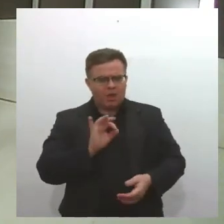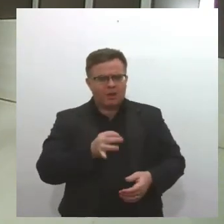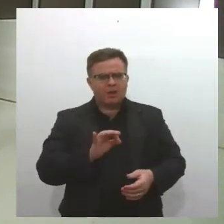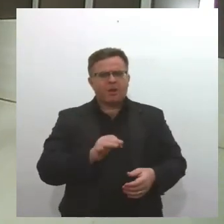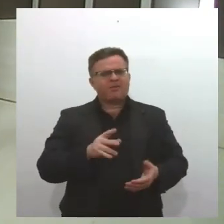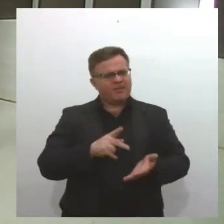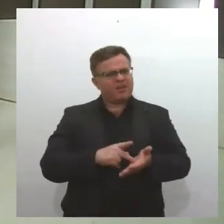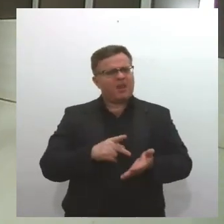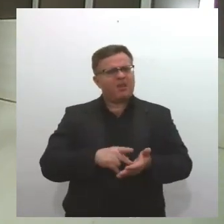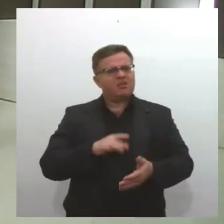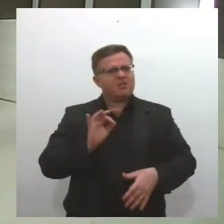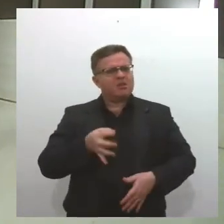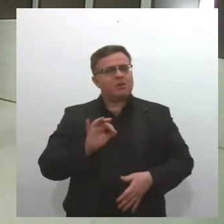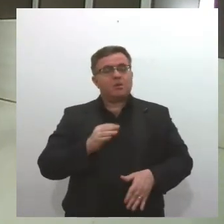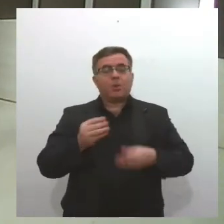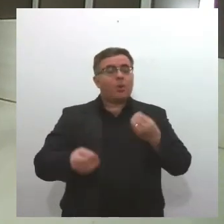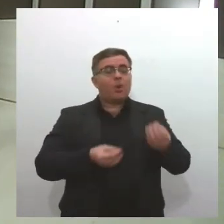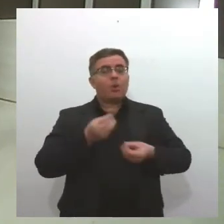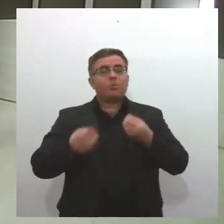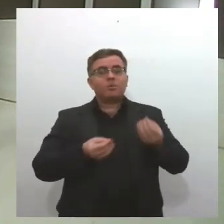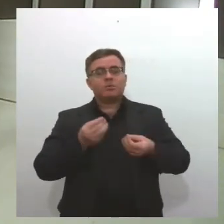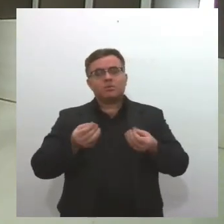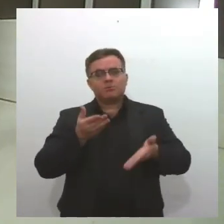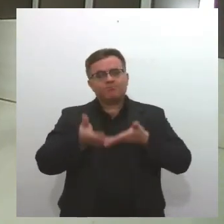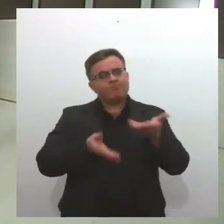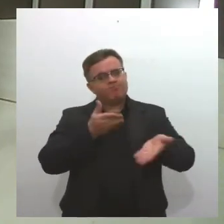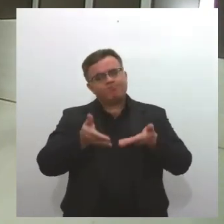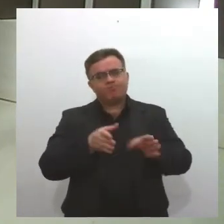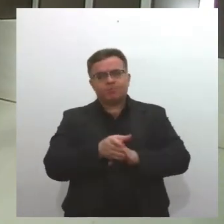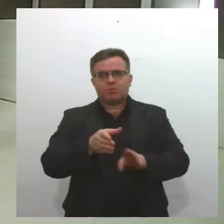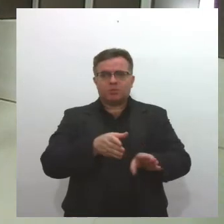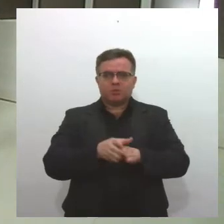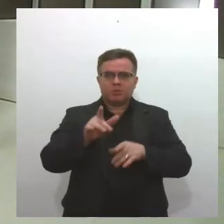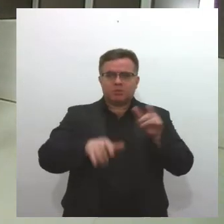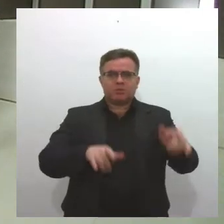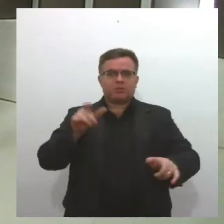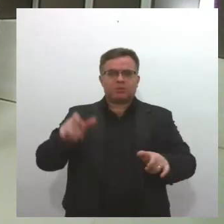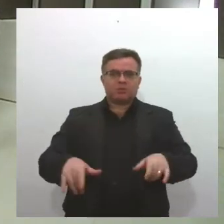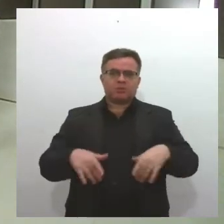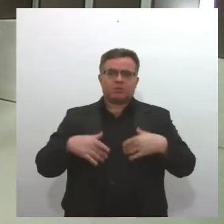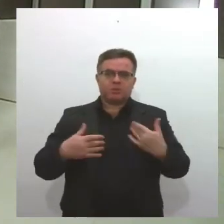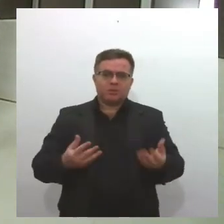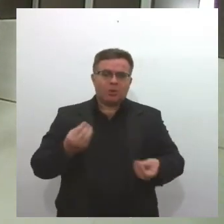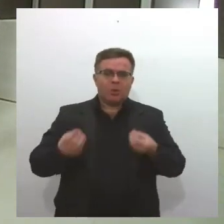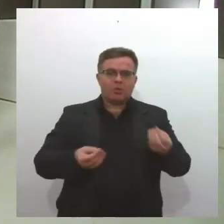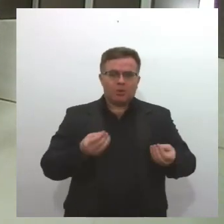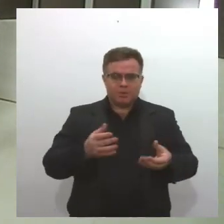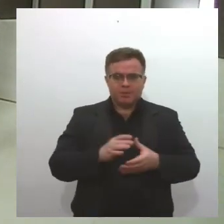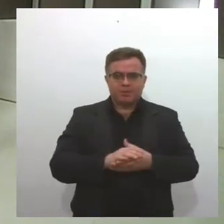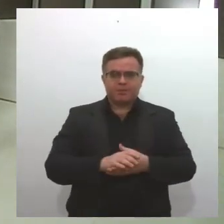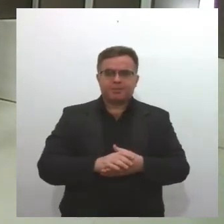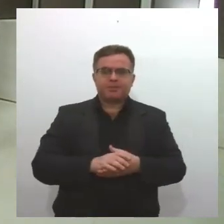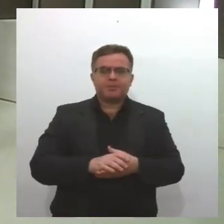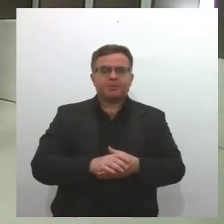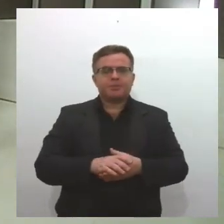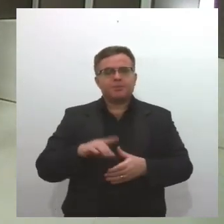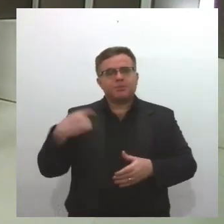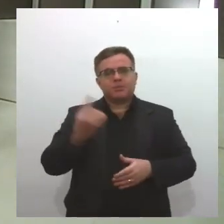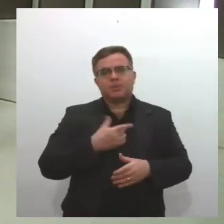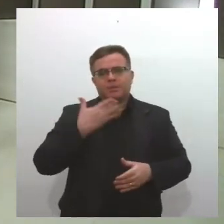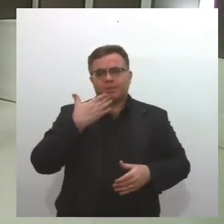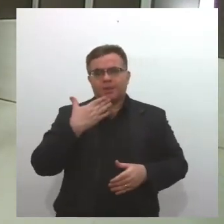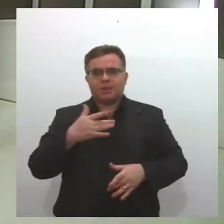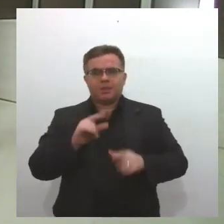tipo de golpes, e de que maneira vocês têm orientado as pessoas ou as empresas com relação a isso? O que a gente tem pedido que as